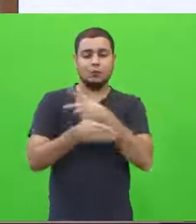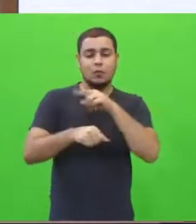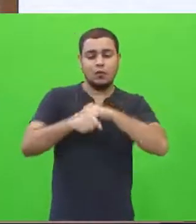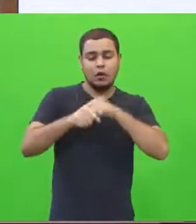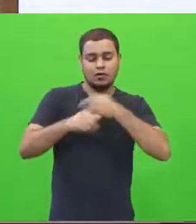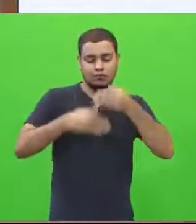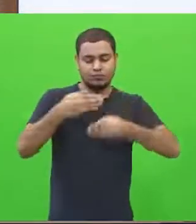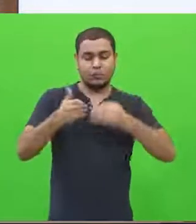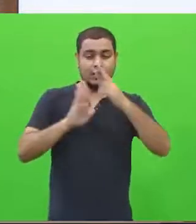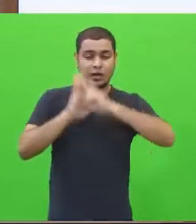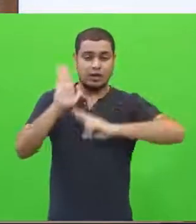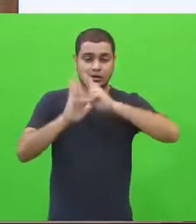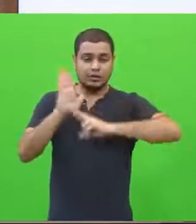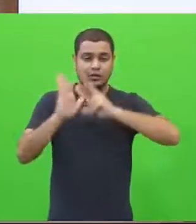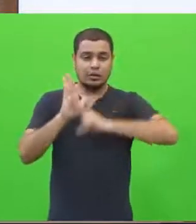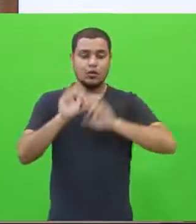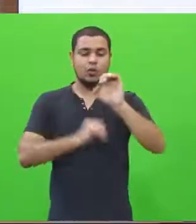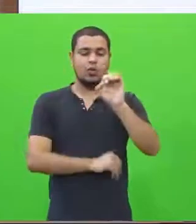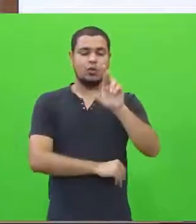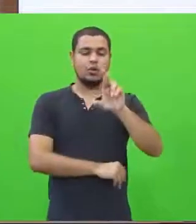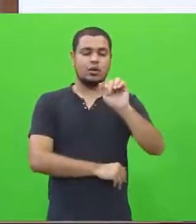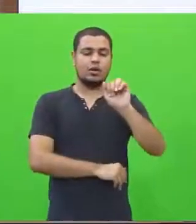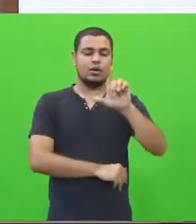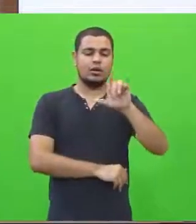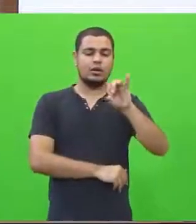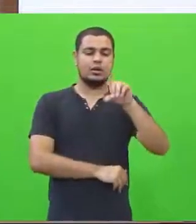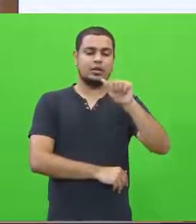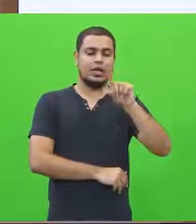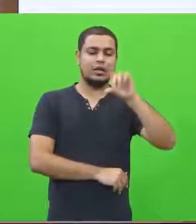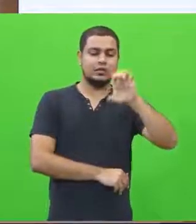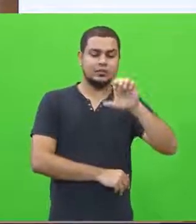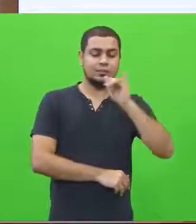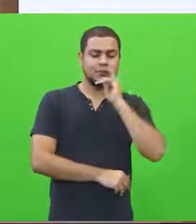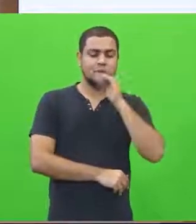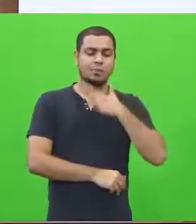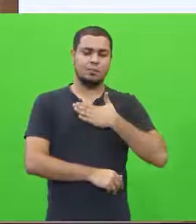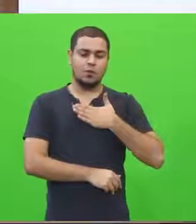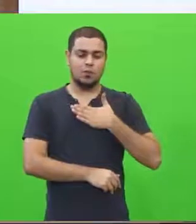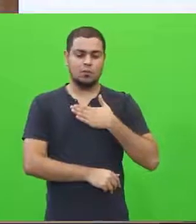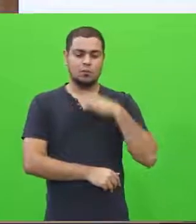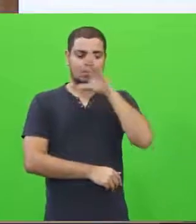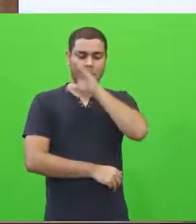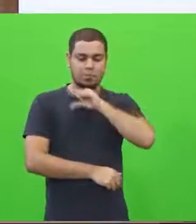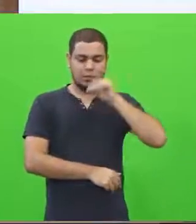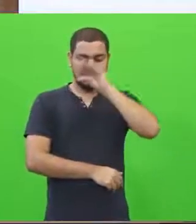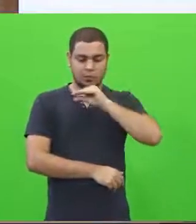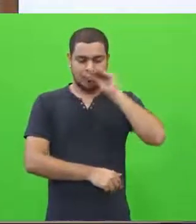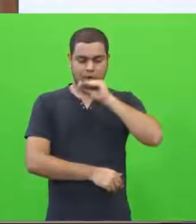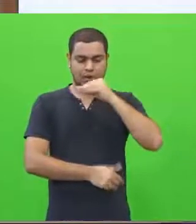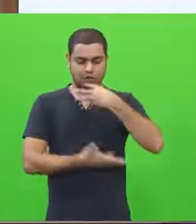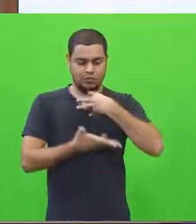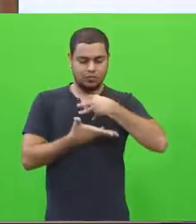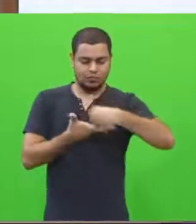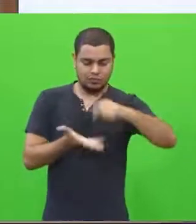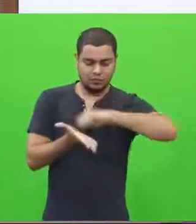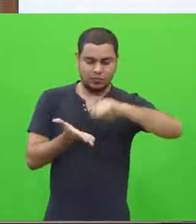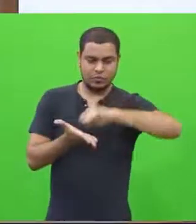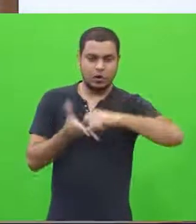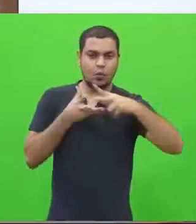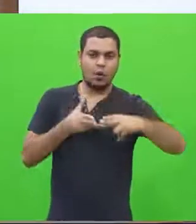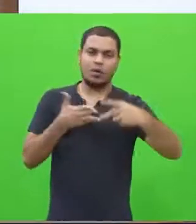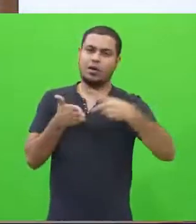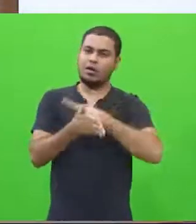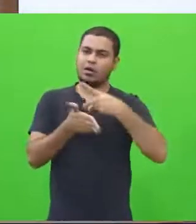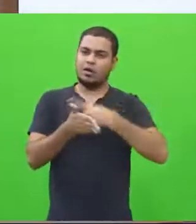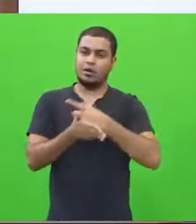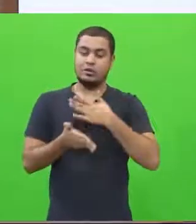Enem, marcas de oralidade que nós usamos no dia a dia, elas devem ser evitadas. É um dos pontos que também